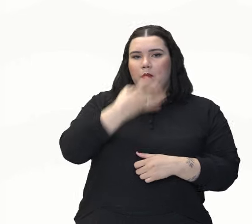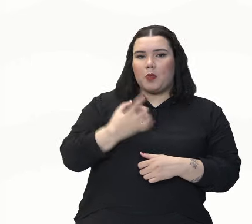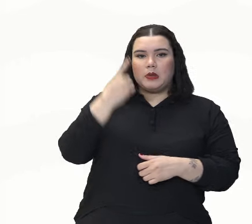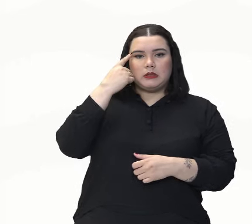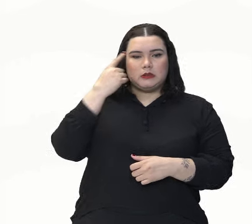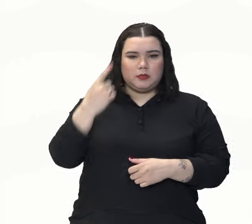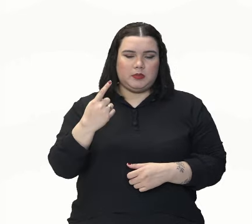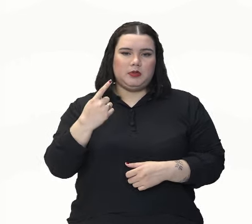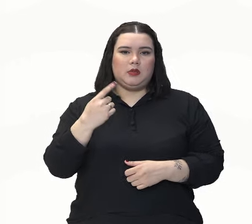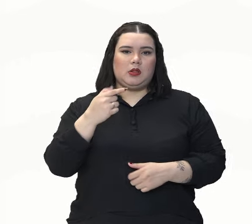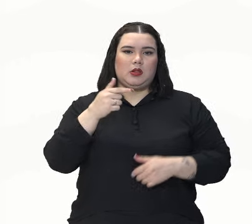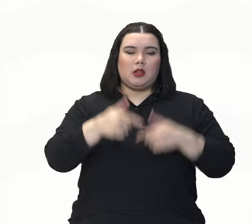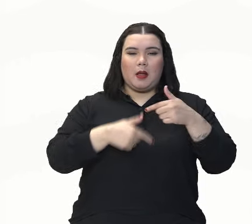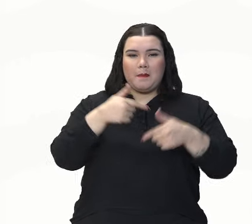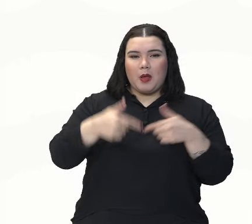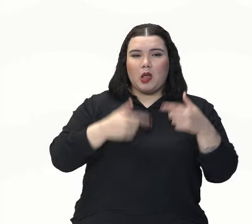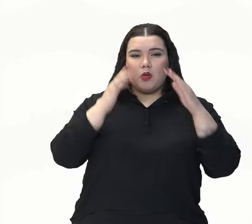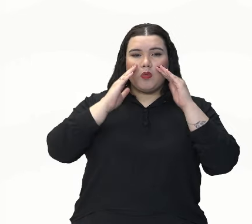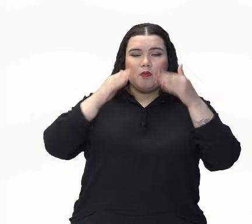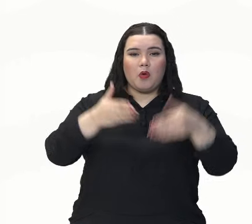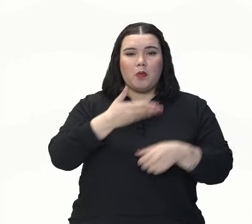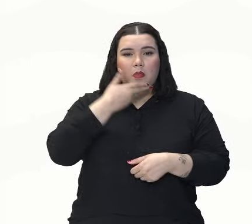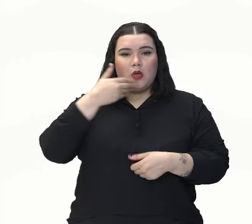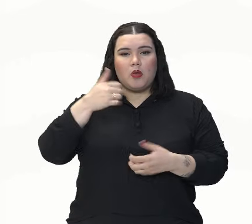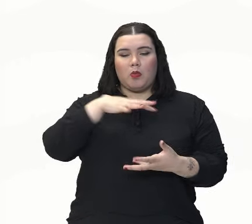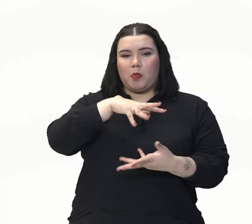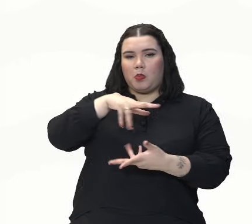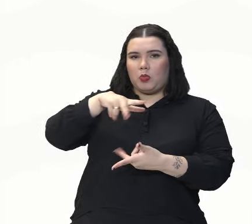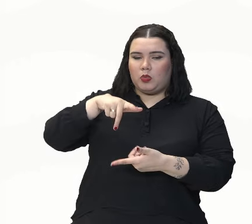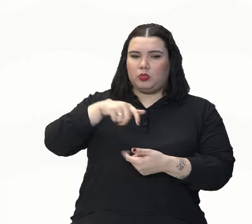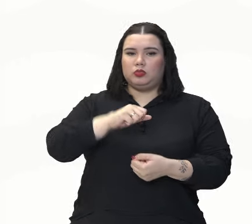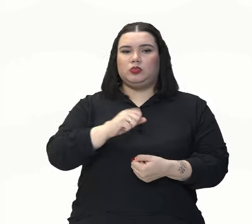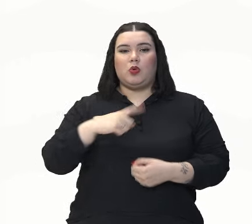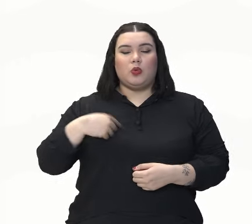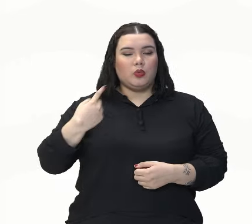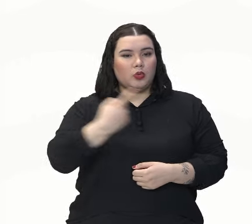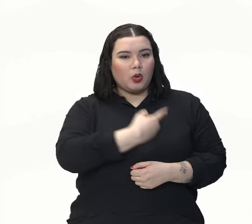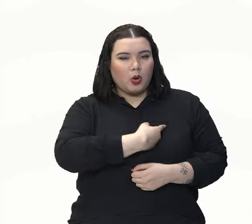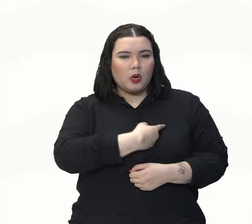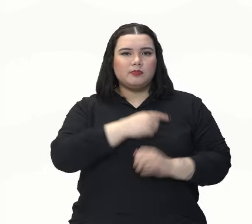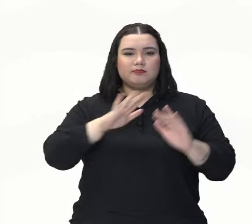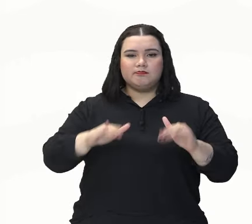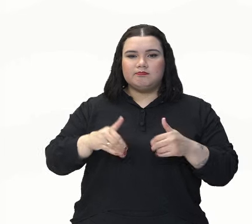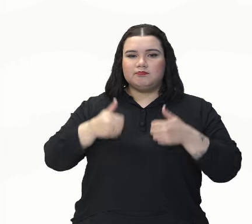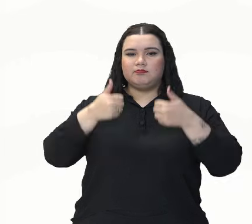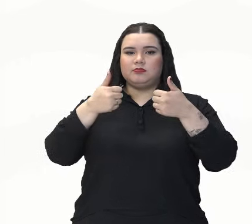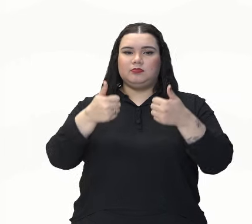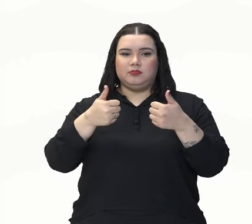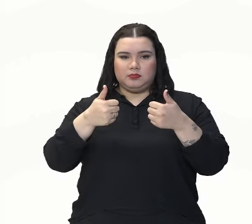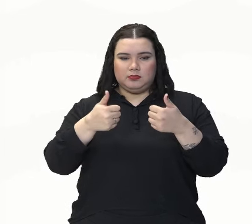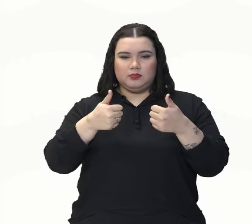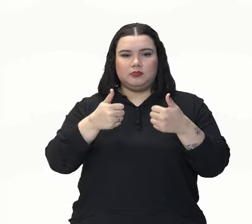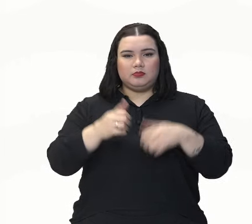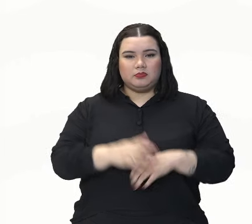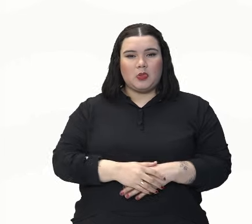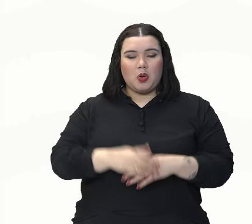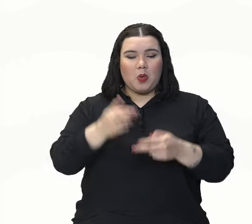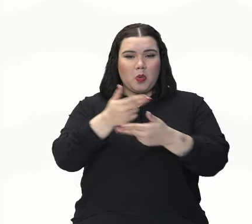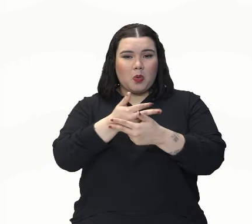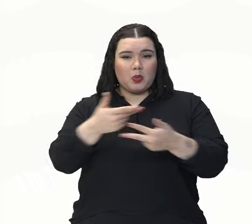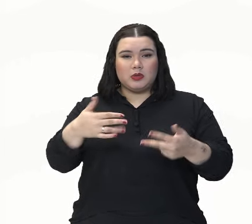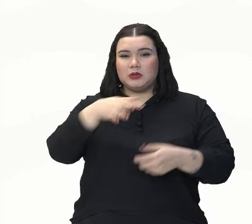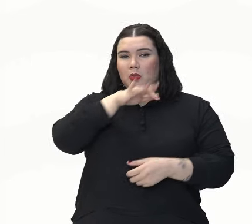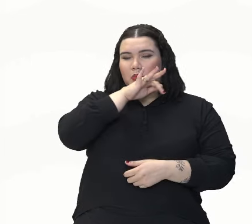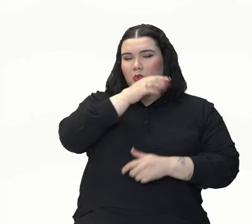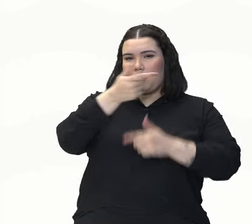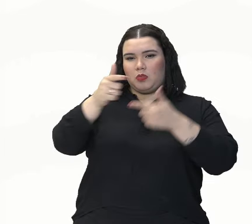Estamos a serviço de um mundo melhor. Somos todos messias, todos gurus. O inferno são os